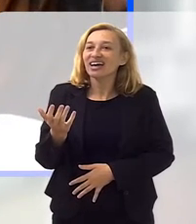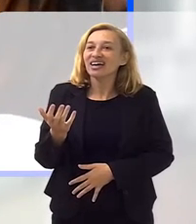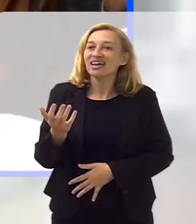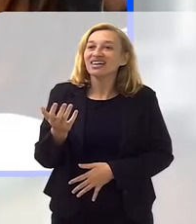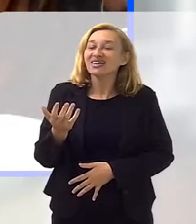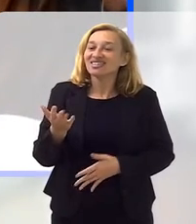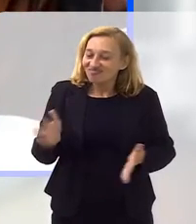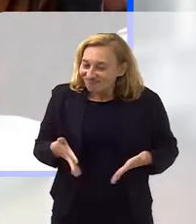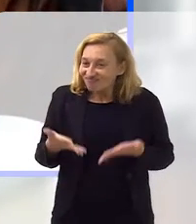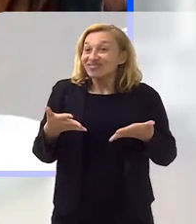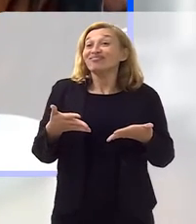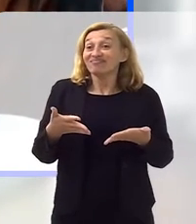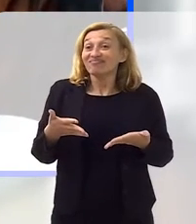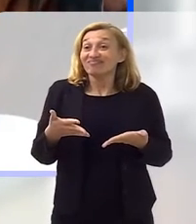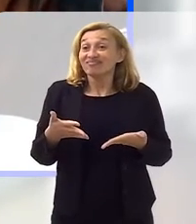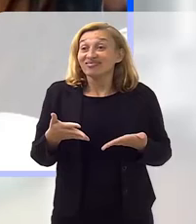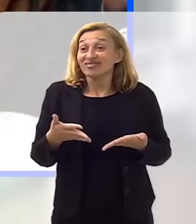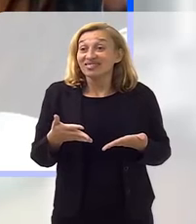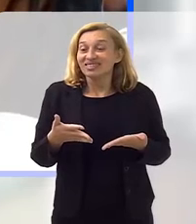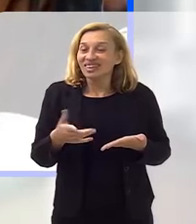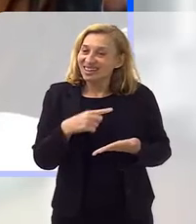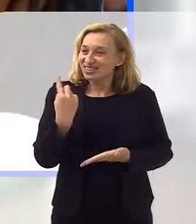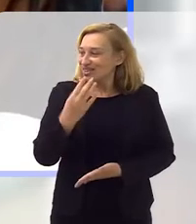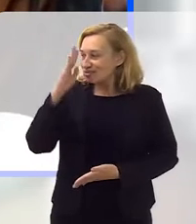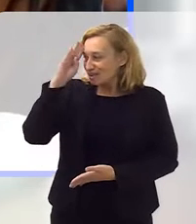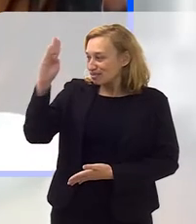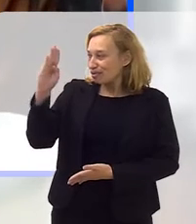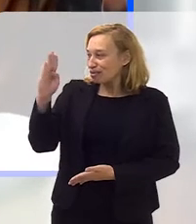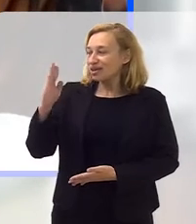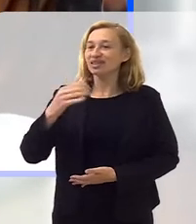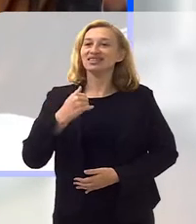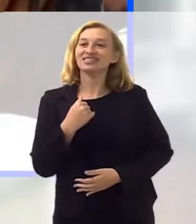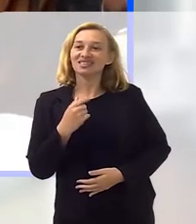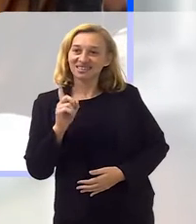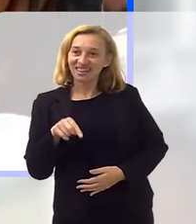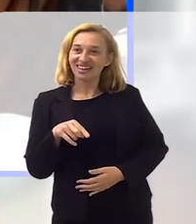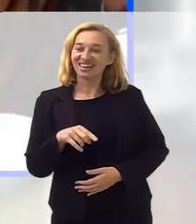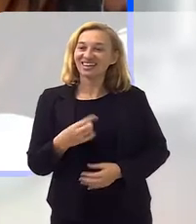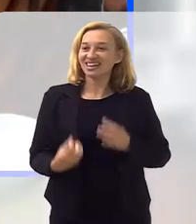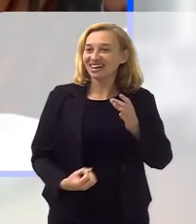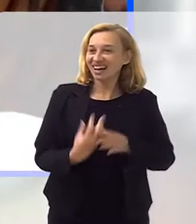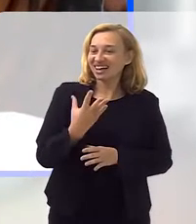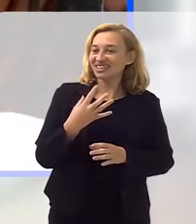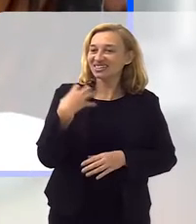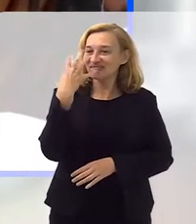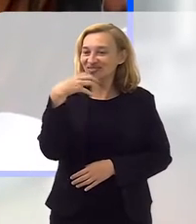assim, nos motiva, né, nós que somos também compositores, né,